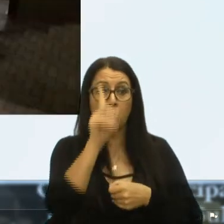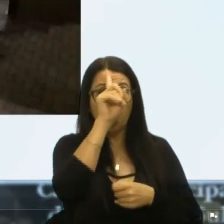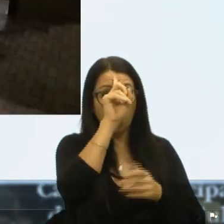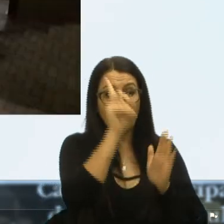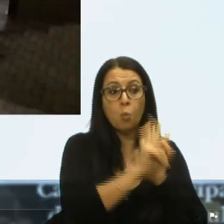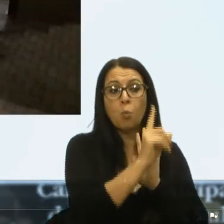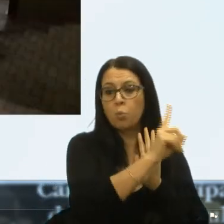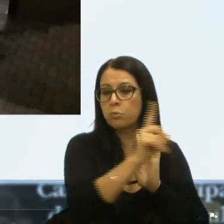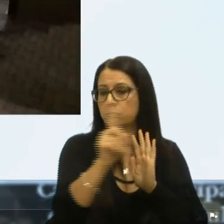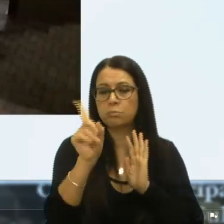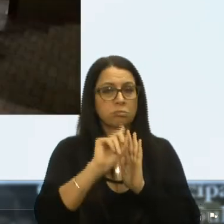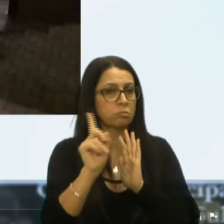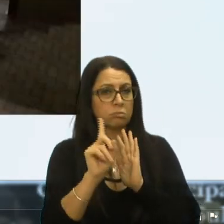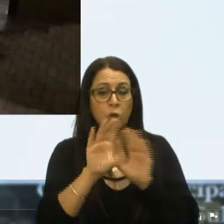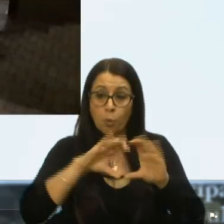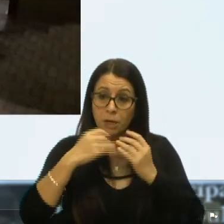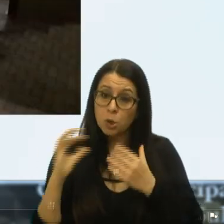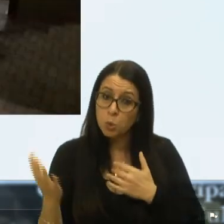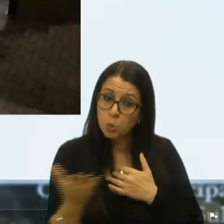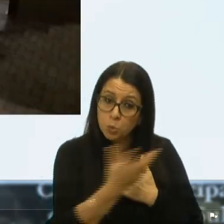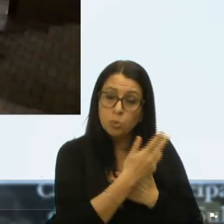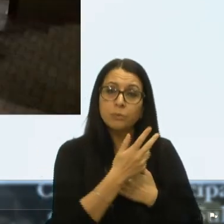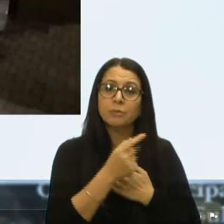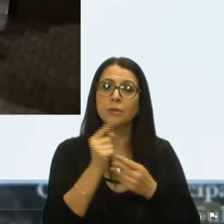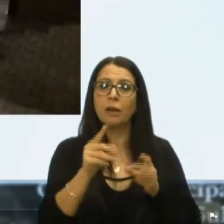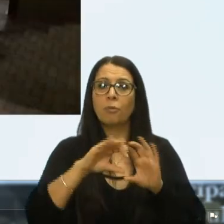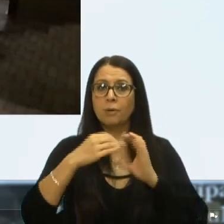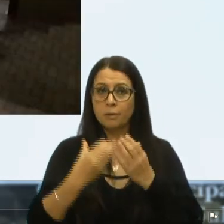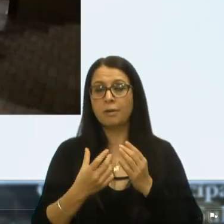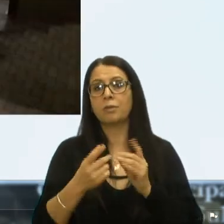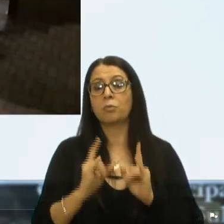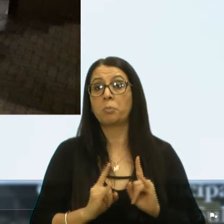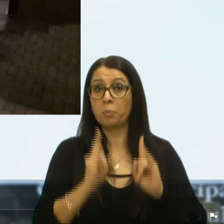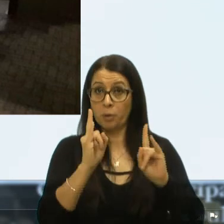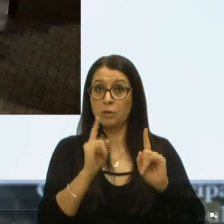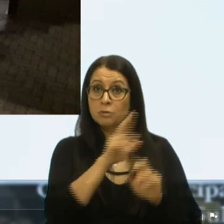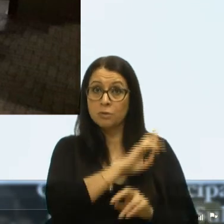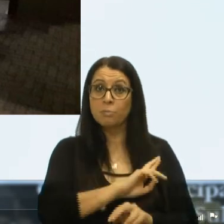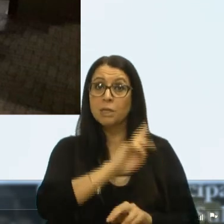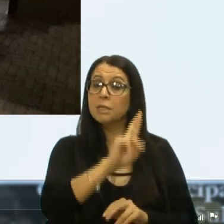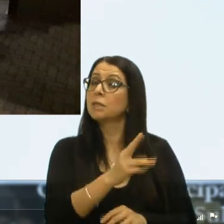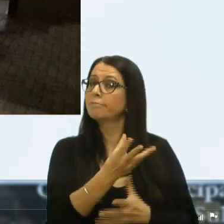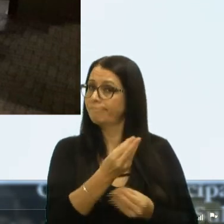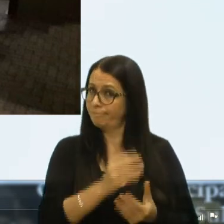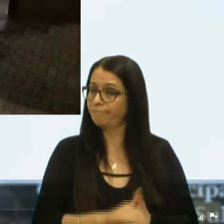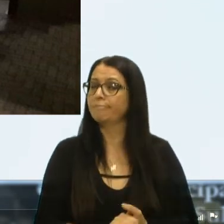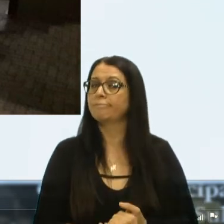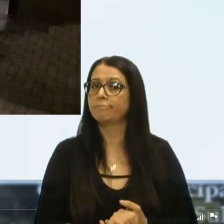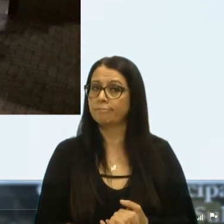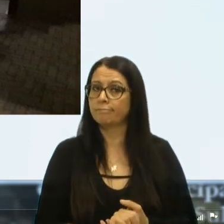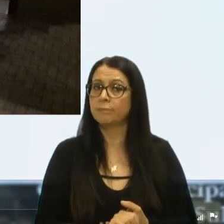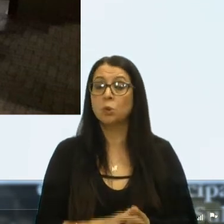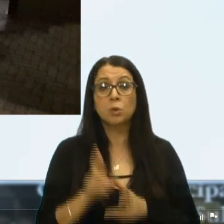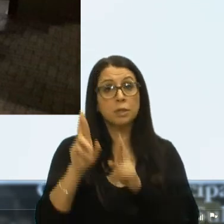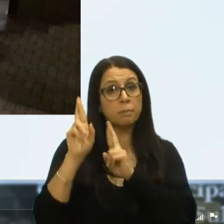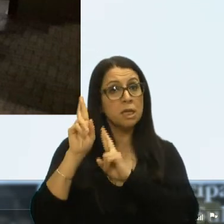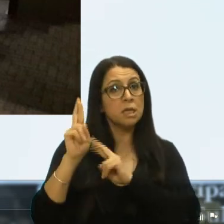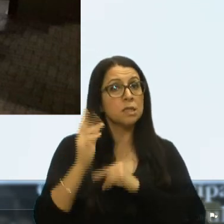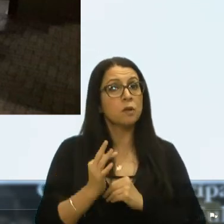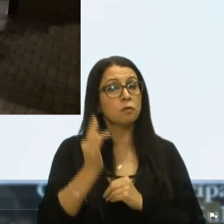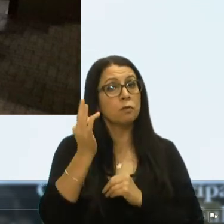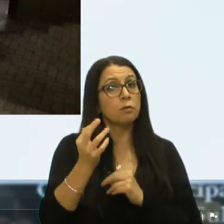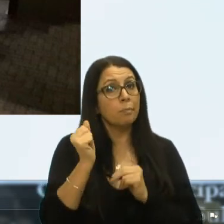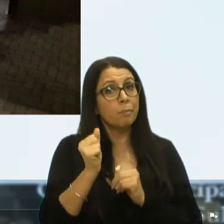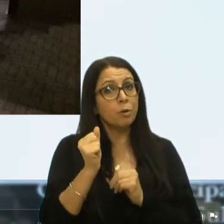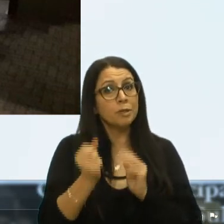É da comunidade como um todo. para aquela comunidade, aquele prédio representa muito. Com a esperança, no futuro, podem